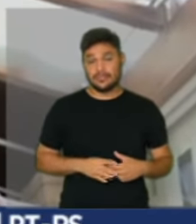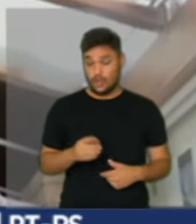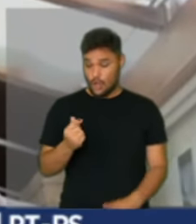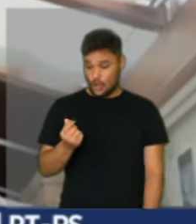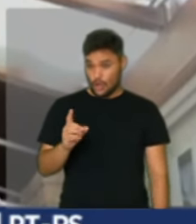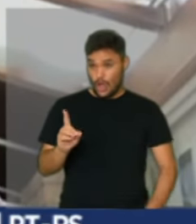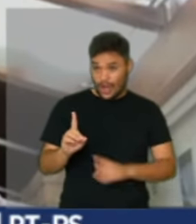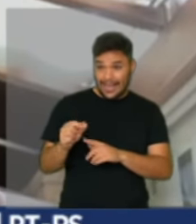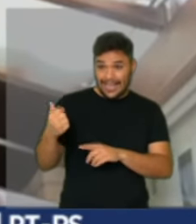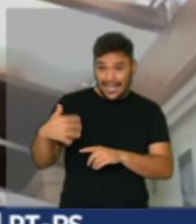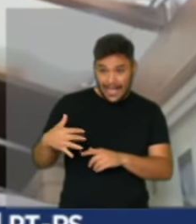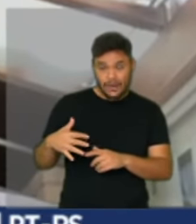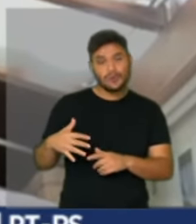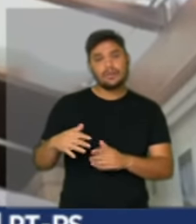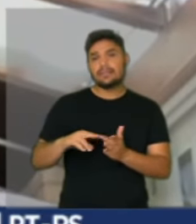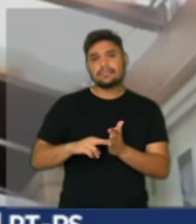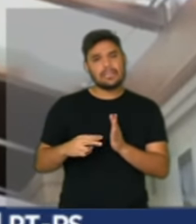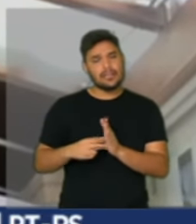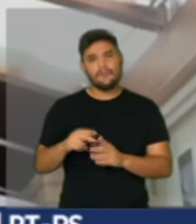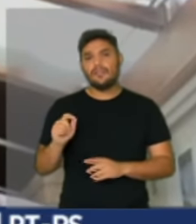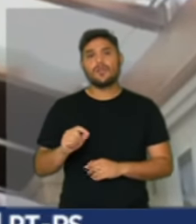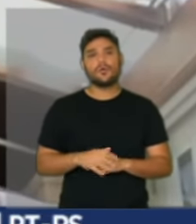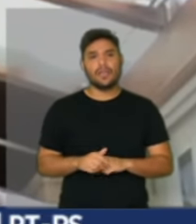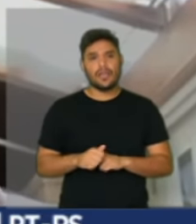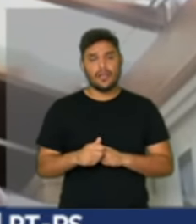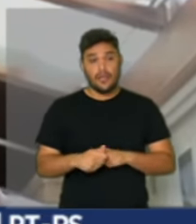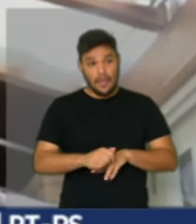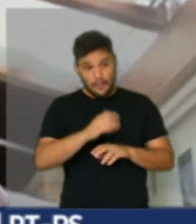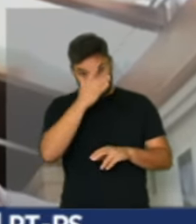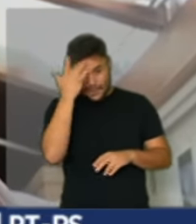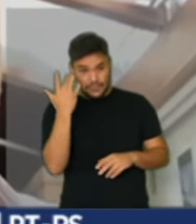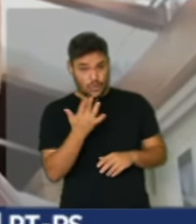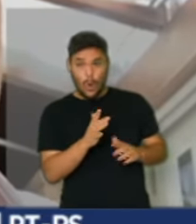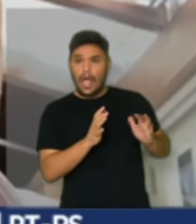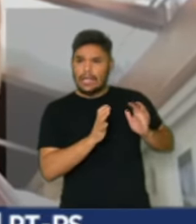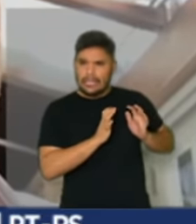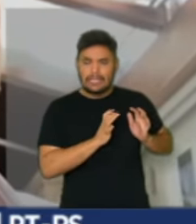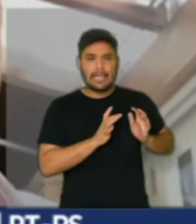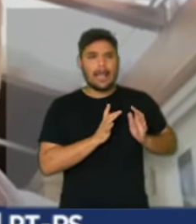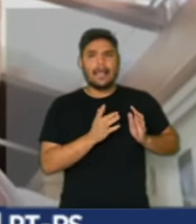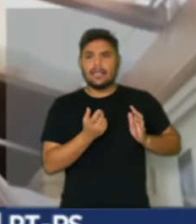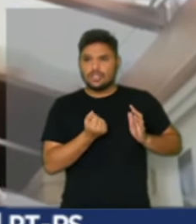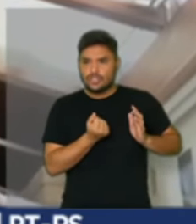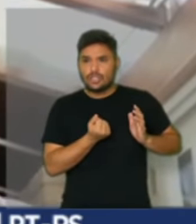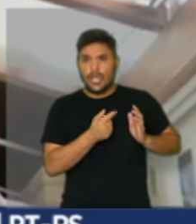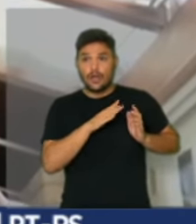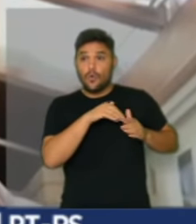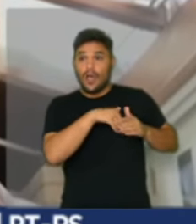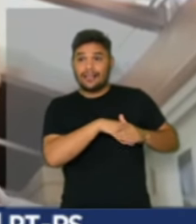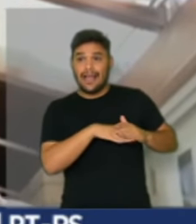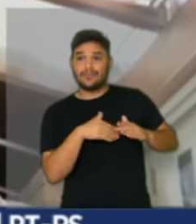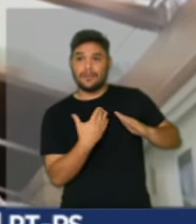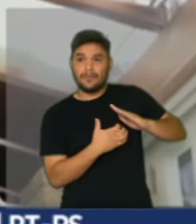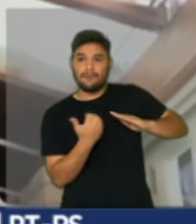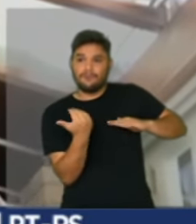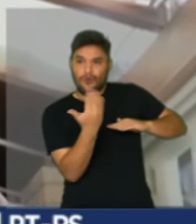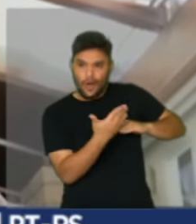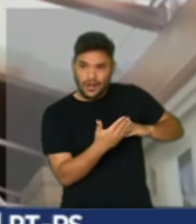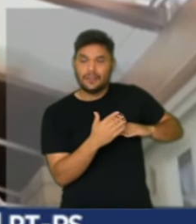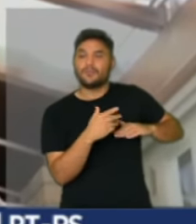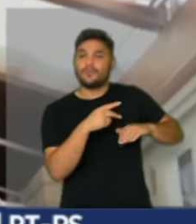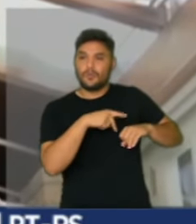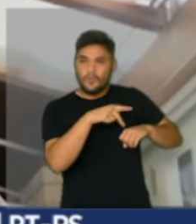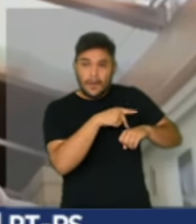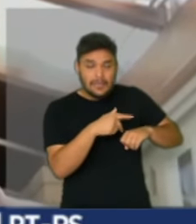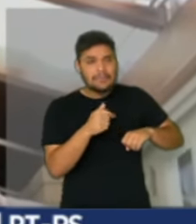alto significa ganho na especulação para pessoas como ele que tem o dinheiro lá no offshore e muita perda para